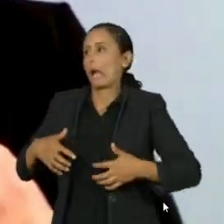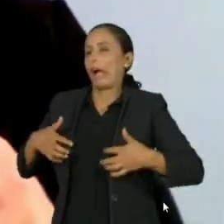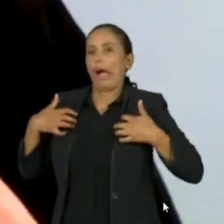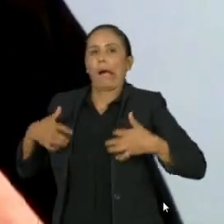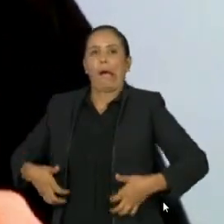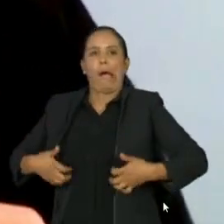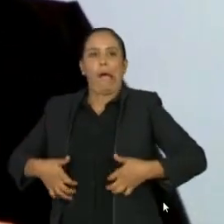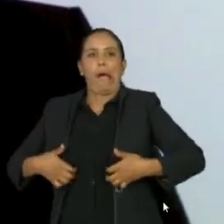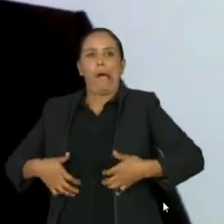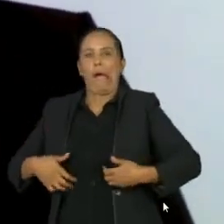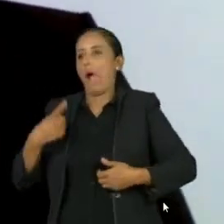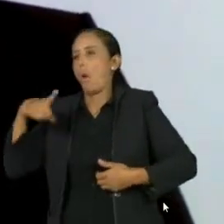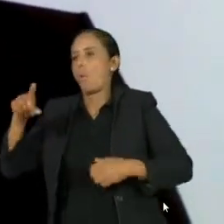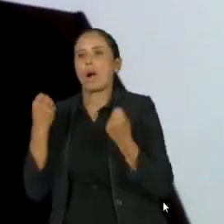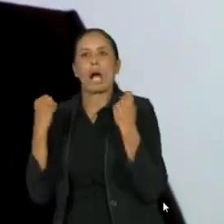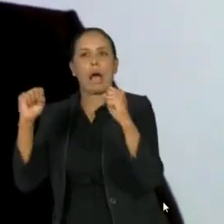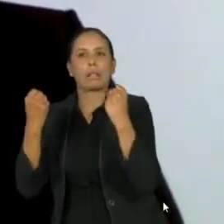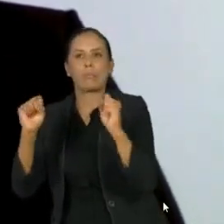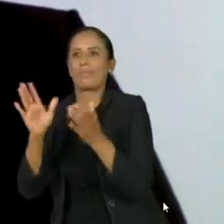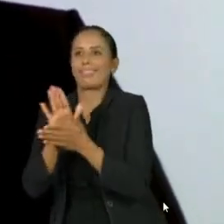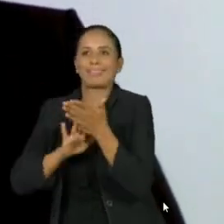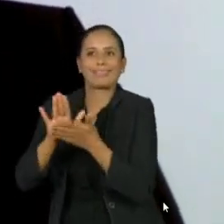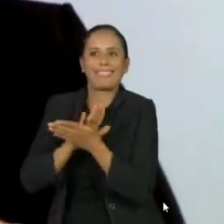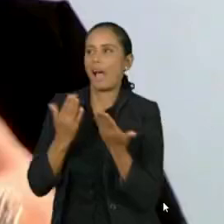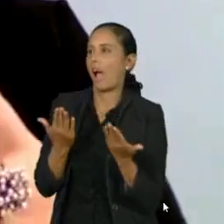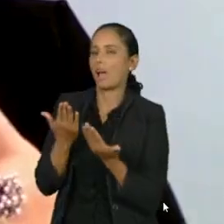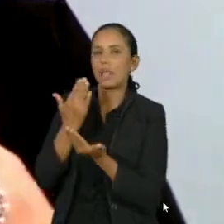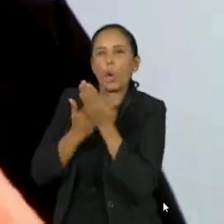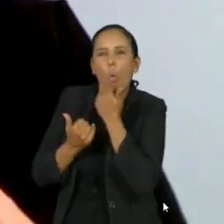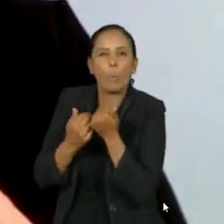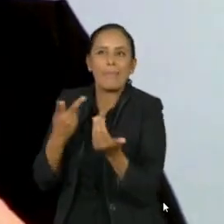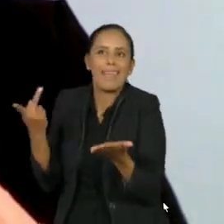uma alimentação equivocada,